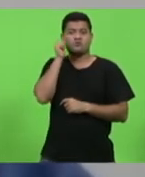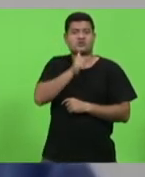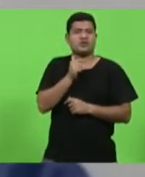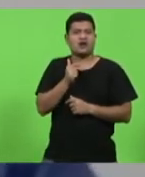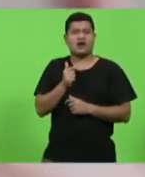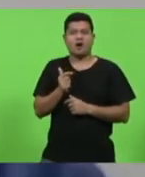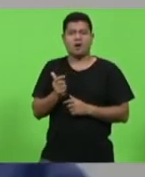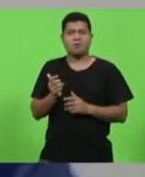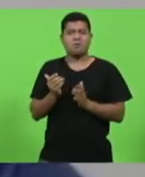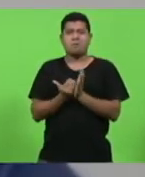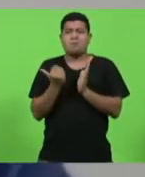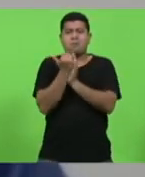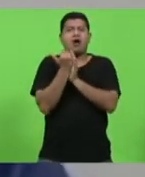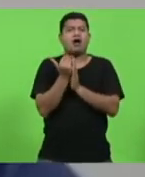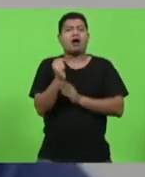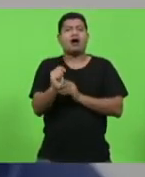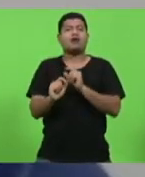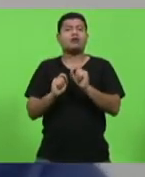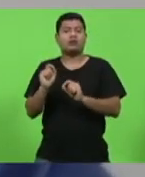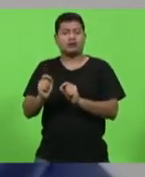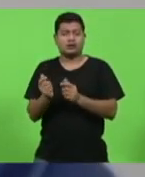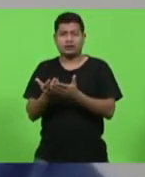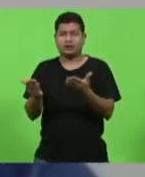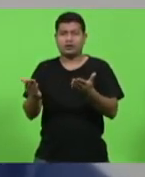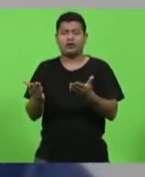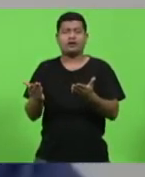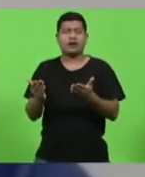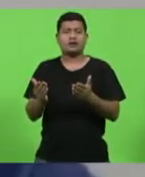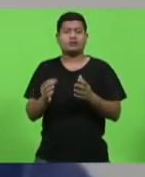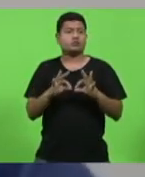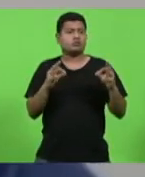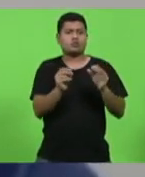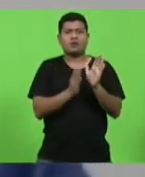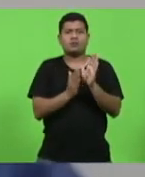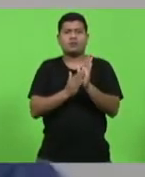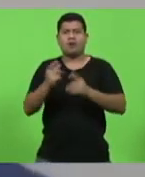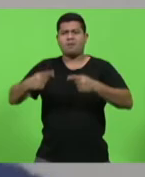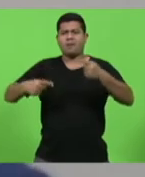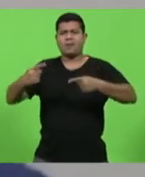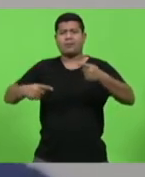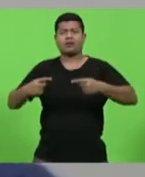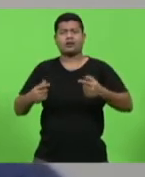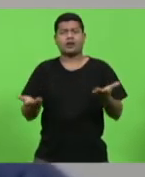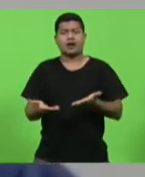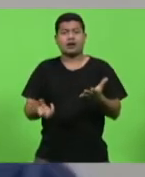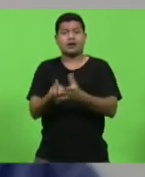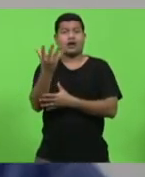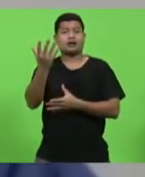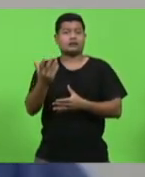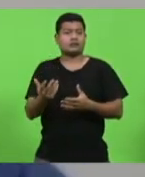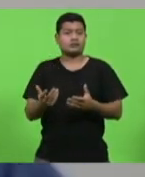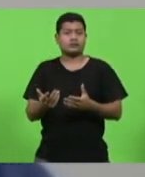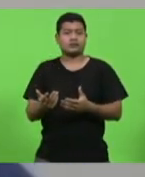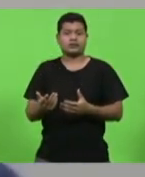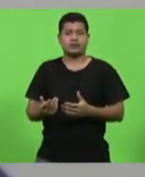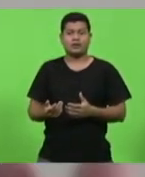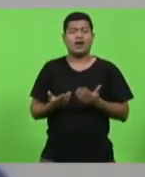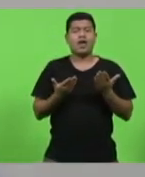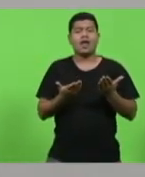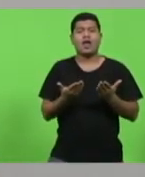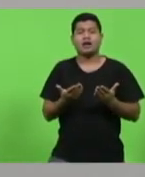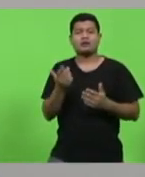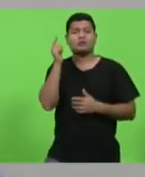tudo isto que tem sido proposto, debatido e construído? por isso que